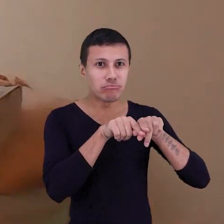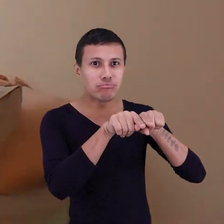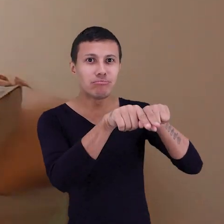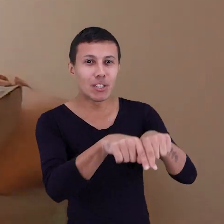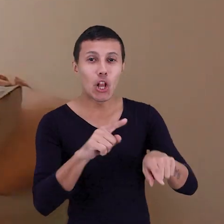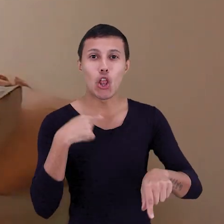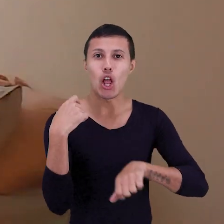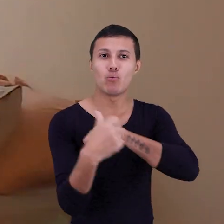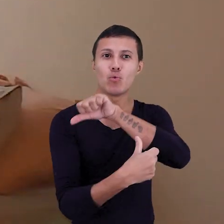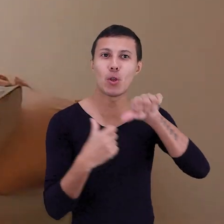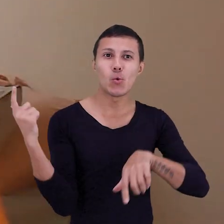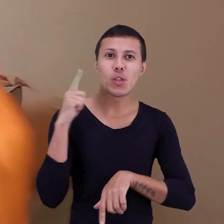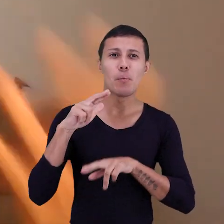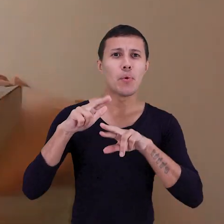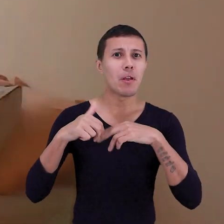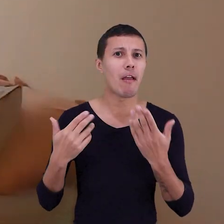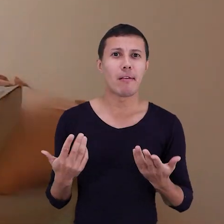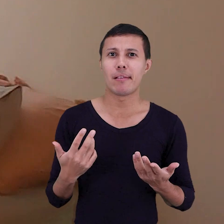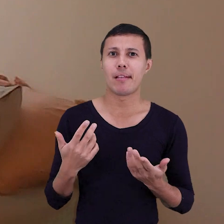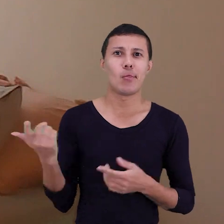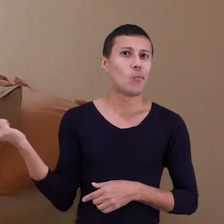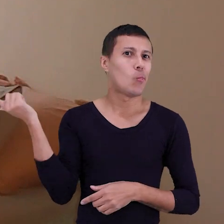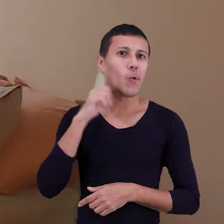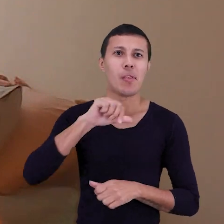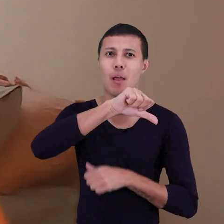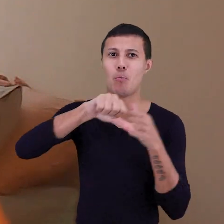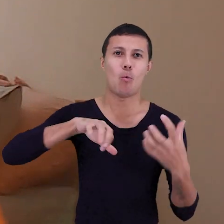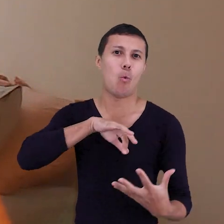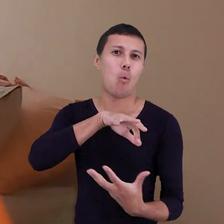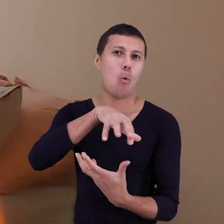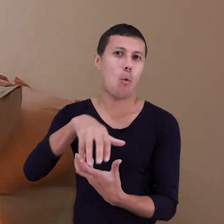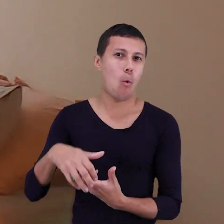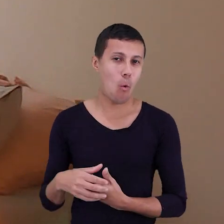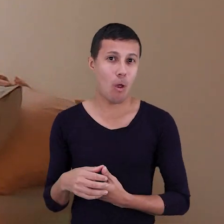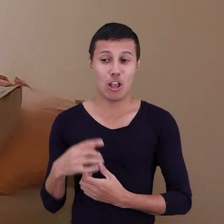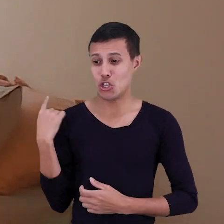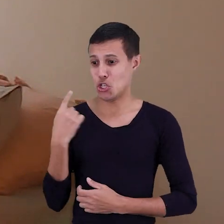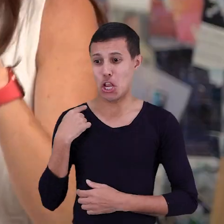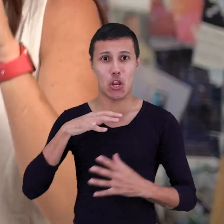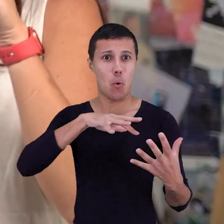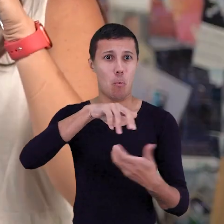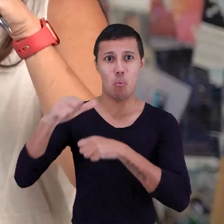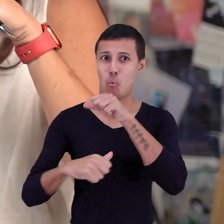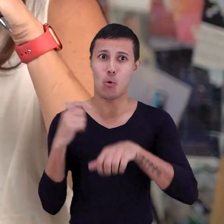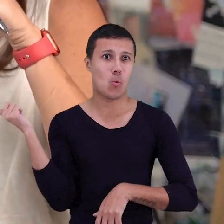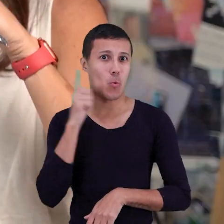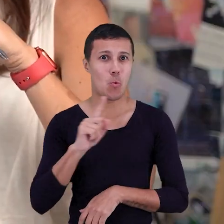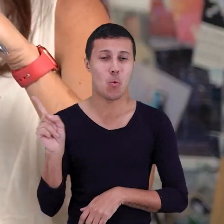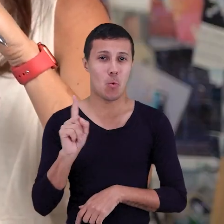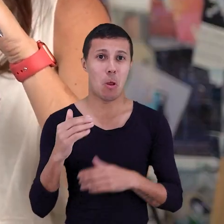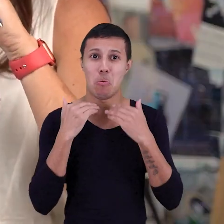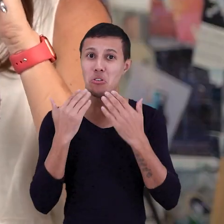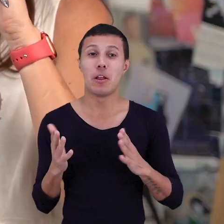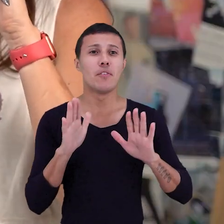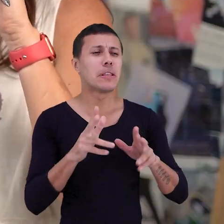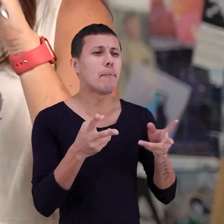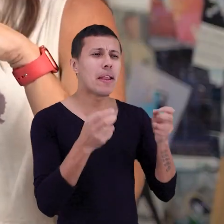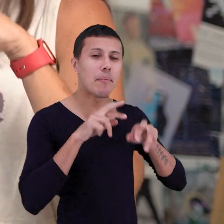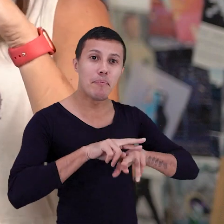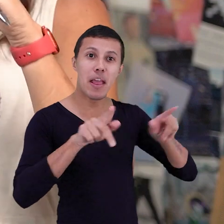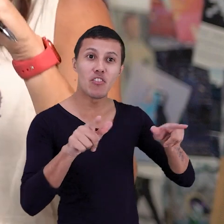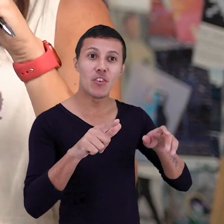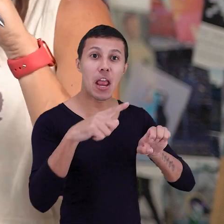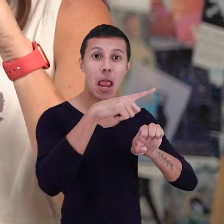poder fazer essa transformação, porque senão a gente não vai conseguir mudar o mundo. Ninguém muda o mundo sozinho. Você percebe diferença entre